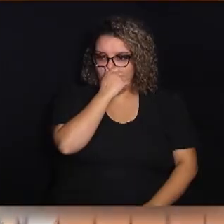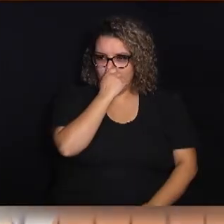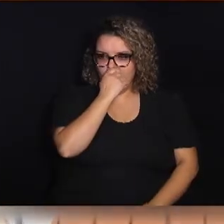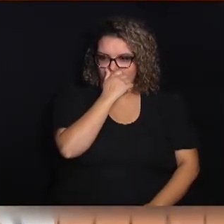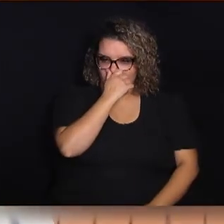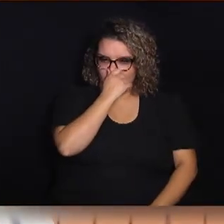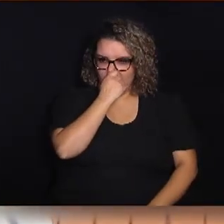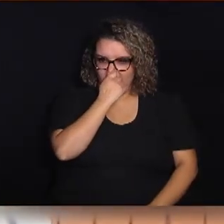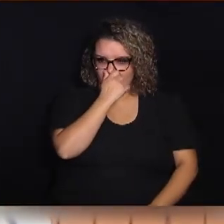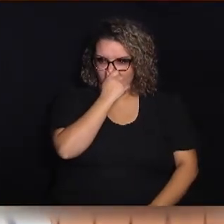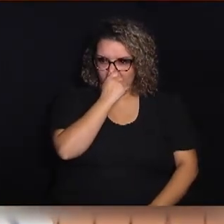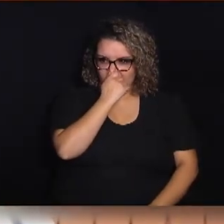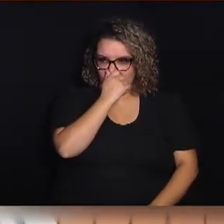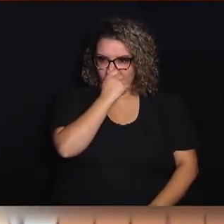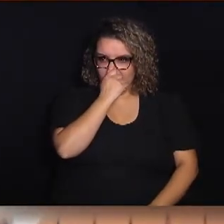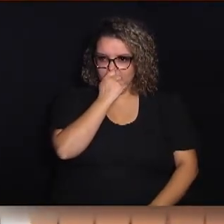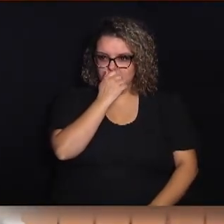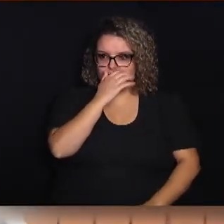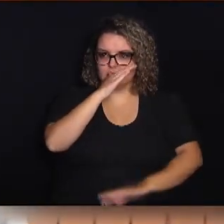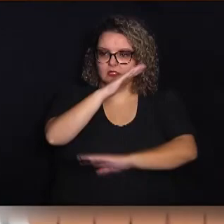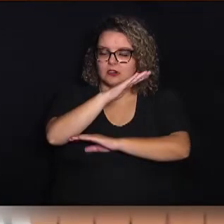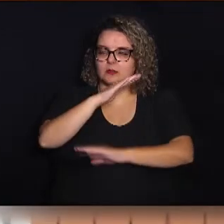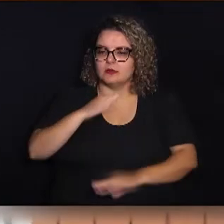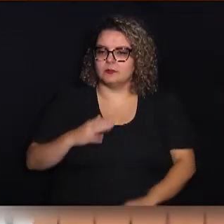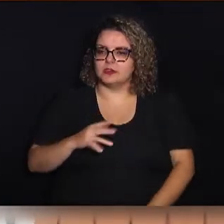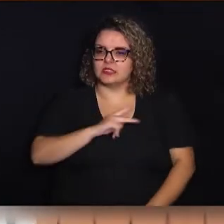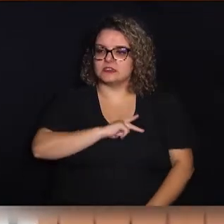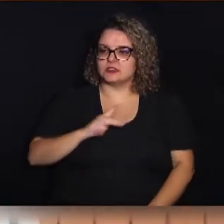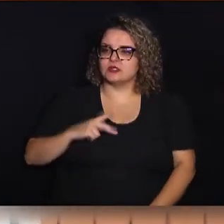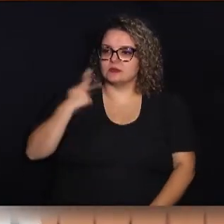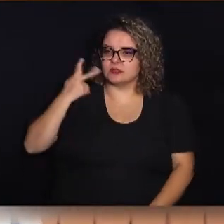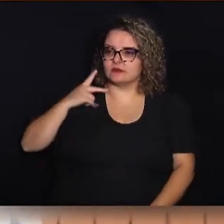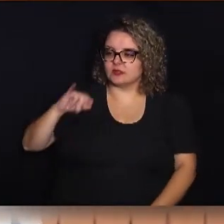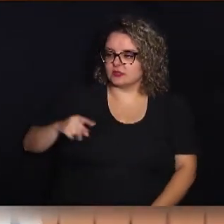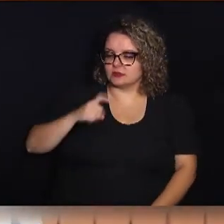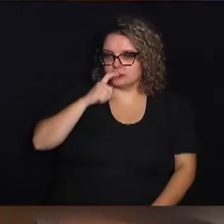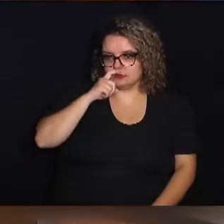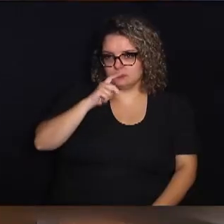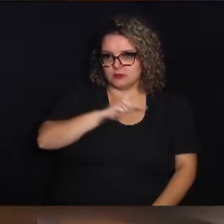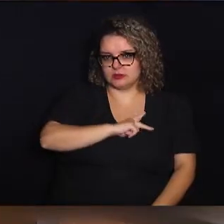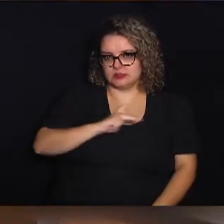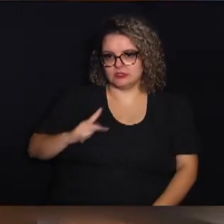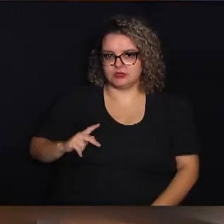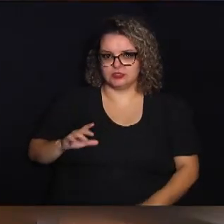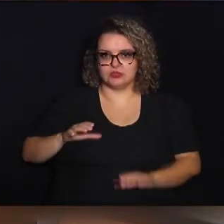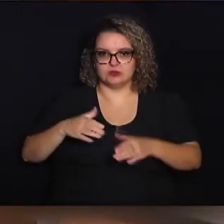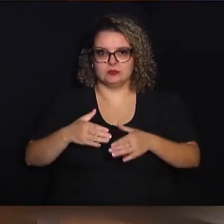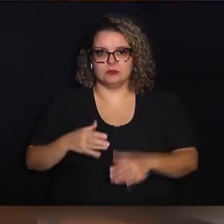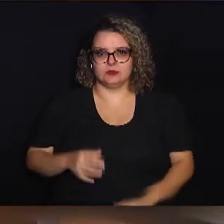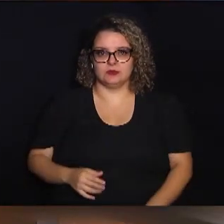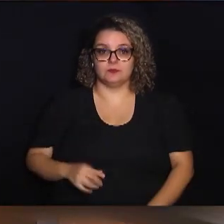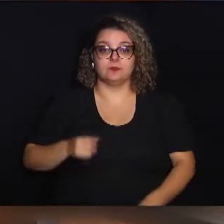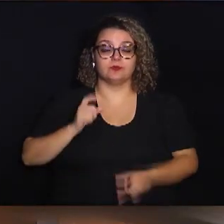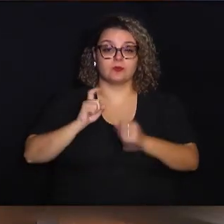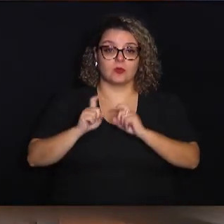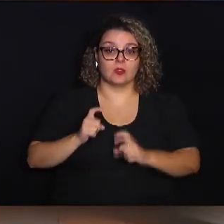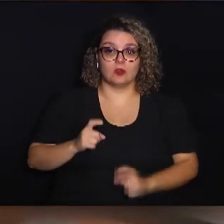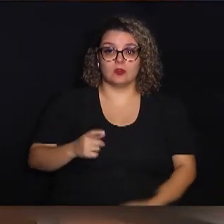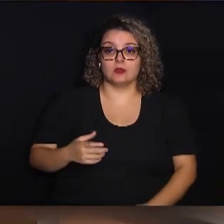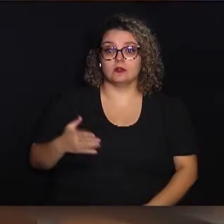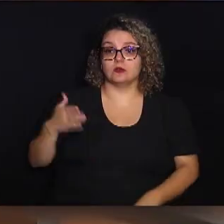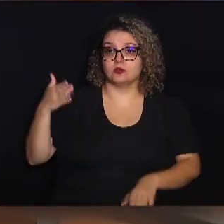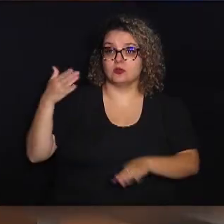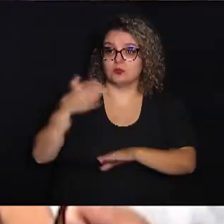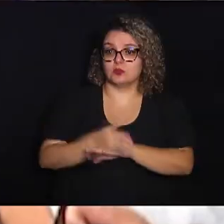Municipal de Campinas, presidida pelo vereador Jorge Schneider, presidente da comissão. A reunião também